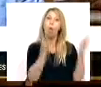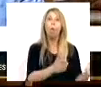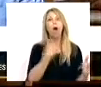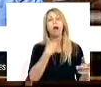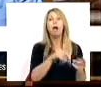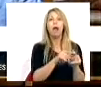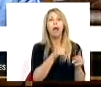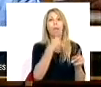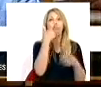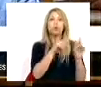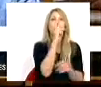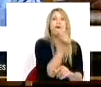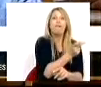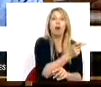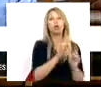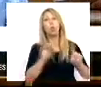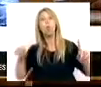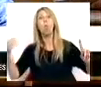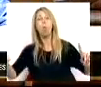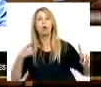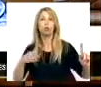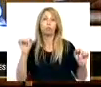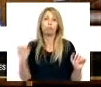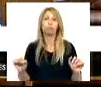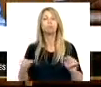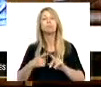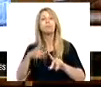o mito dos poderosos. Com este Governo temos o mito da vergonha.